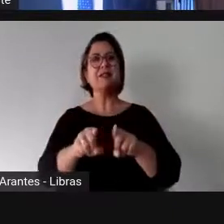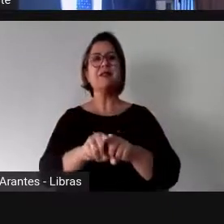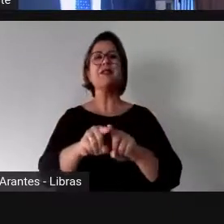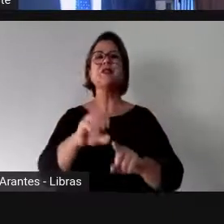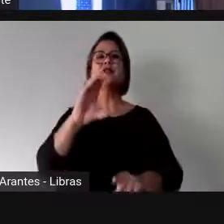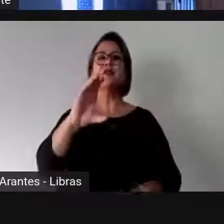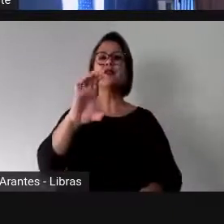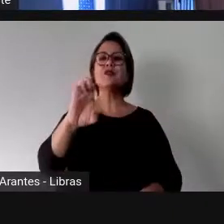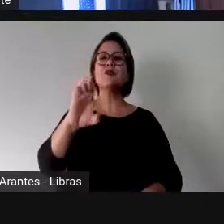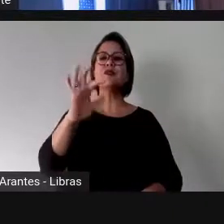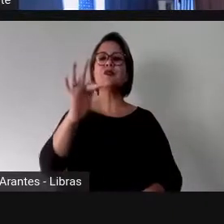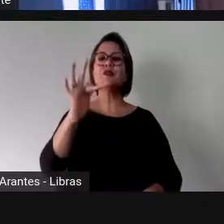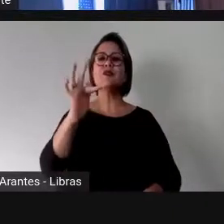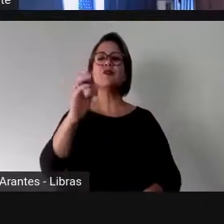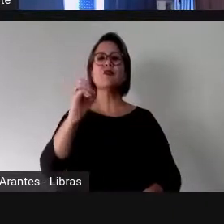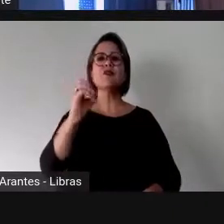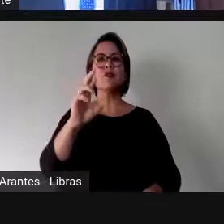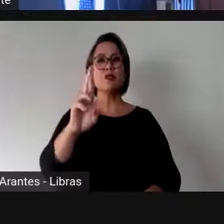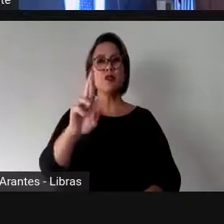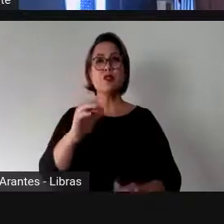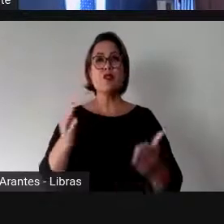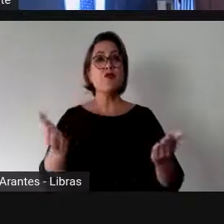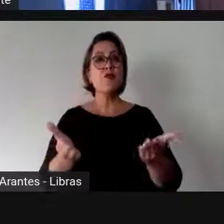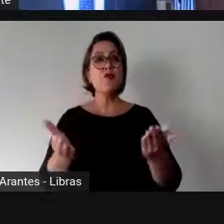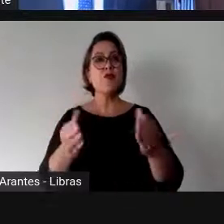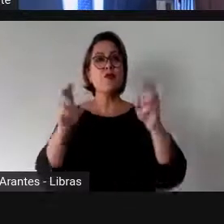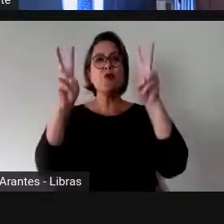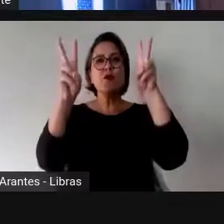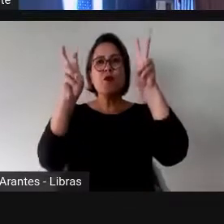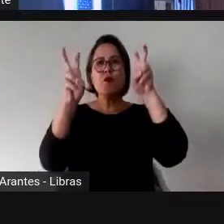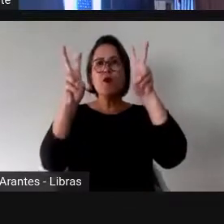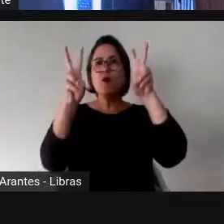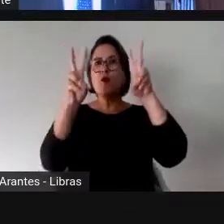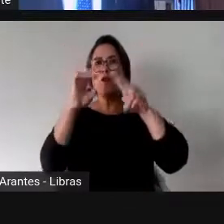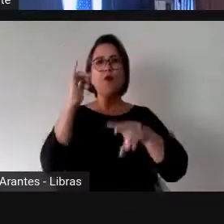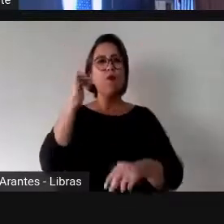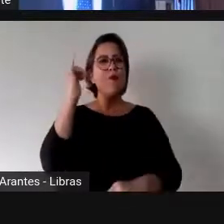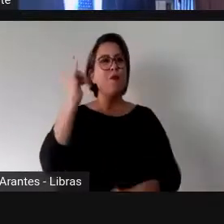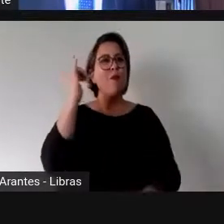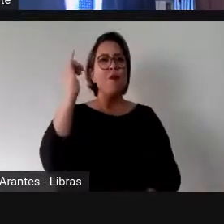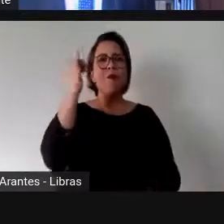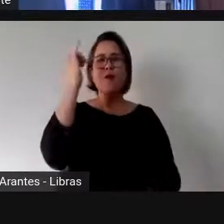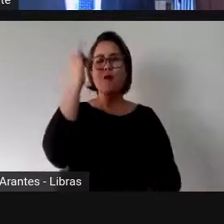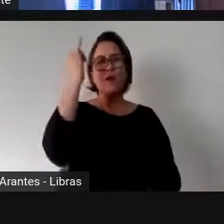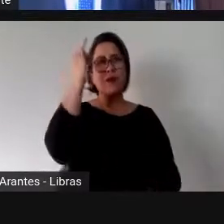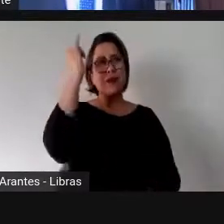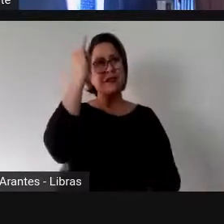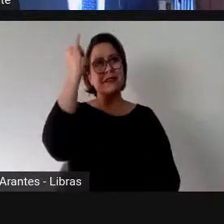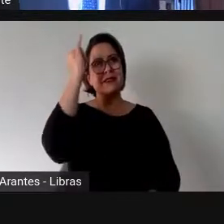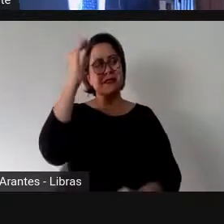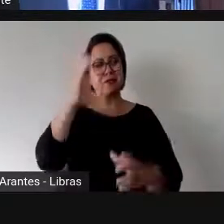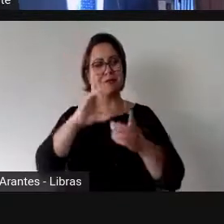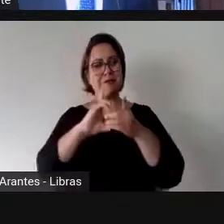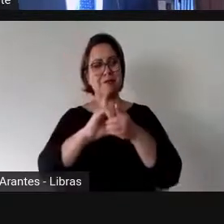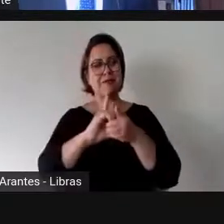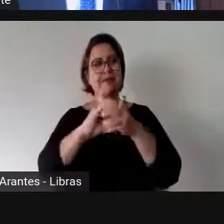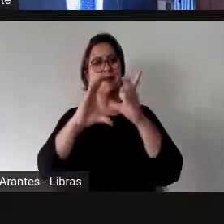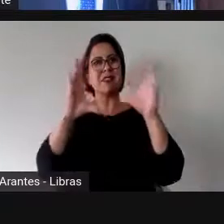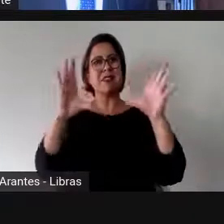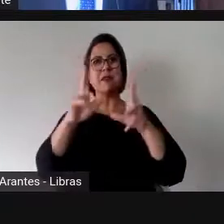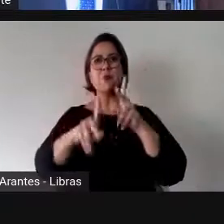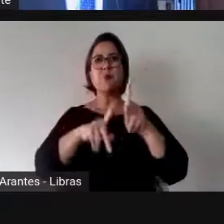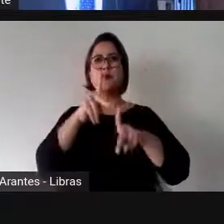E, desta vez, com um tema importantíssimo para todos nós, para a nossa democracia, para o povo brasileiro,